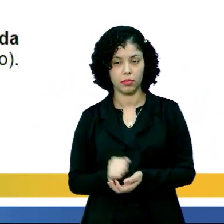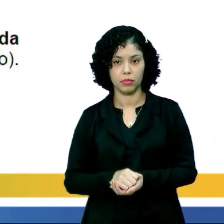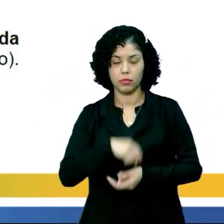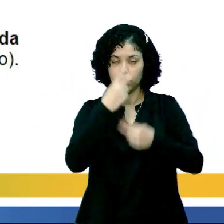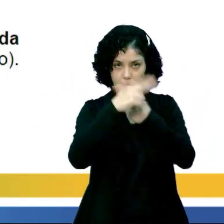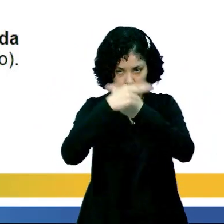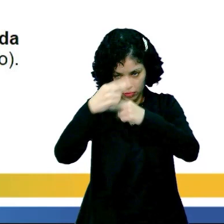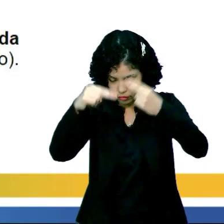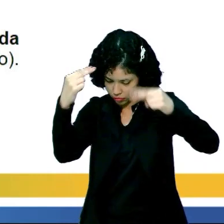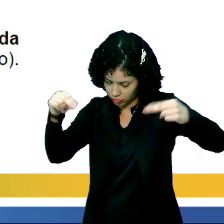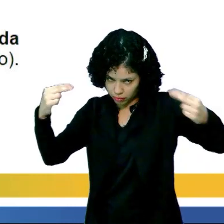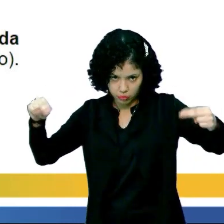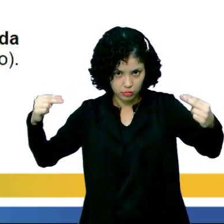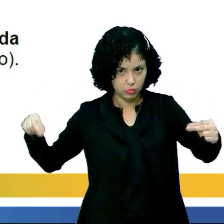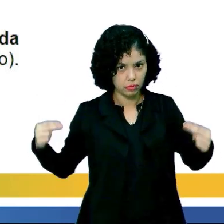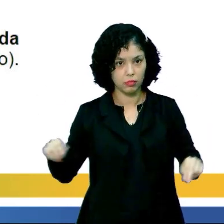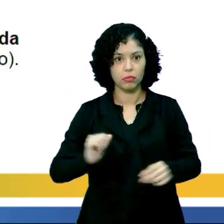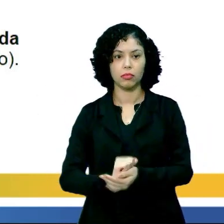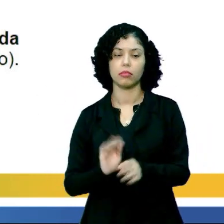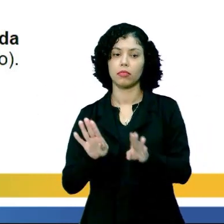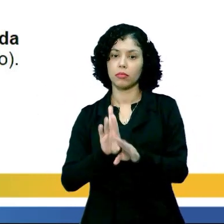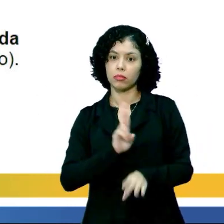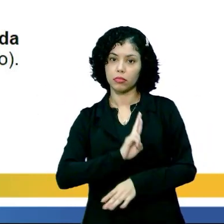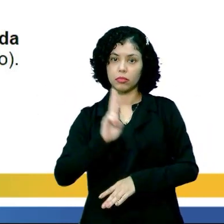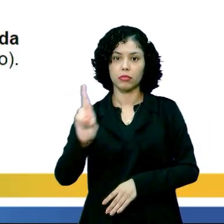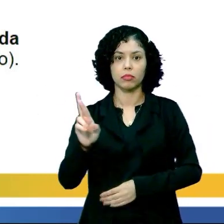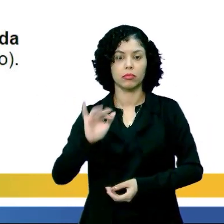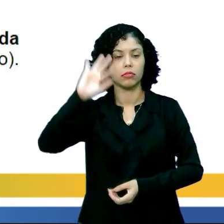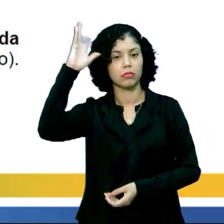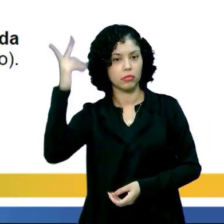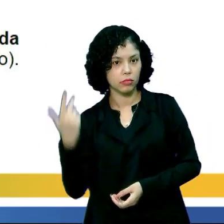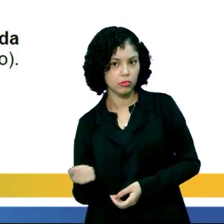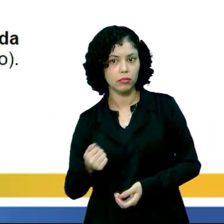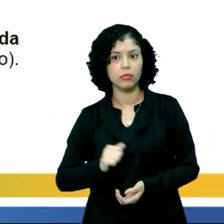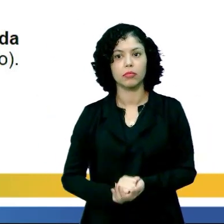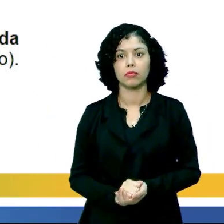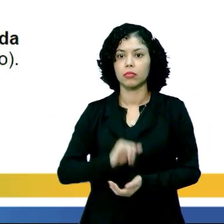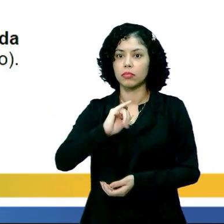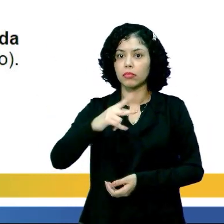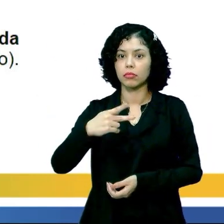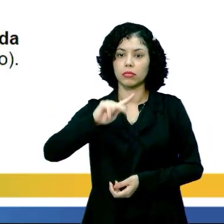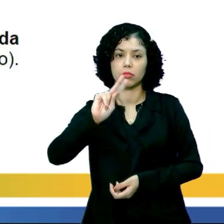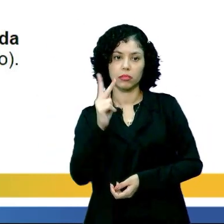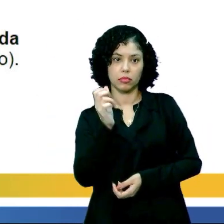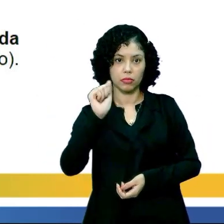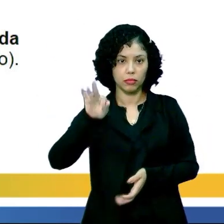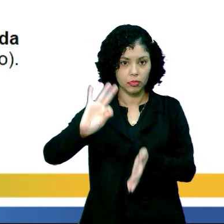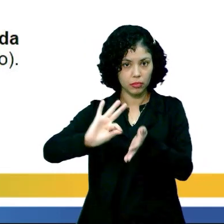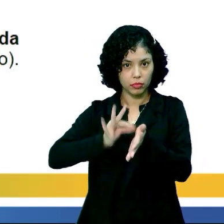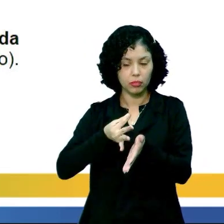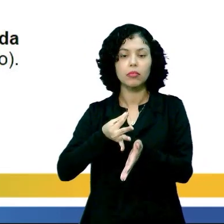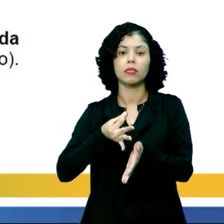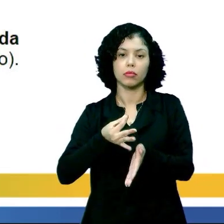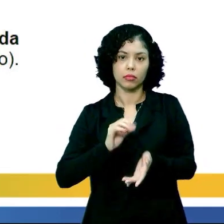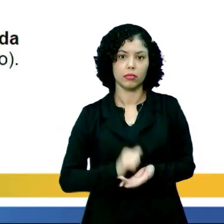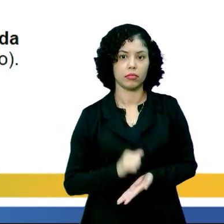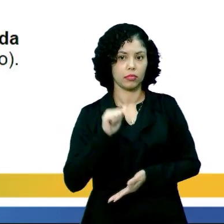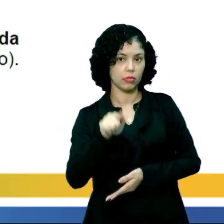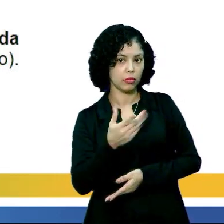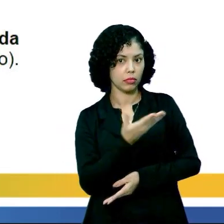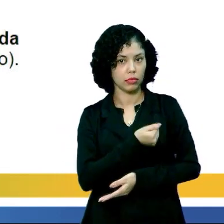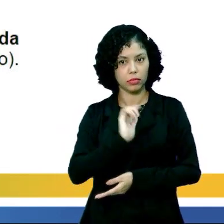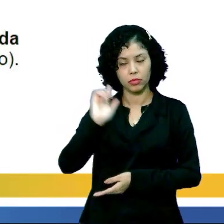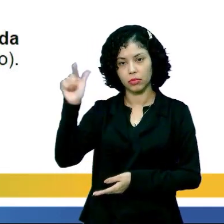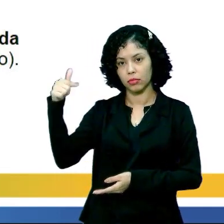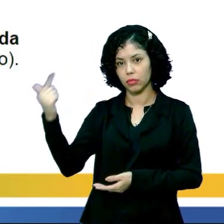dela no candomblé, que é uma religião de matiz africana. O IFAM conta que, registrando o ofício, esse